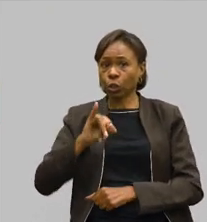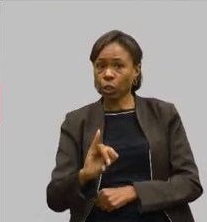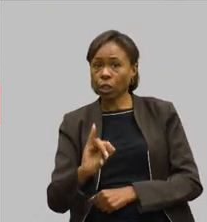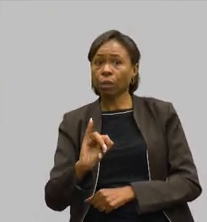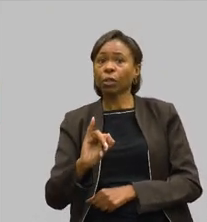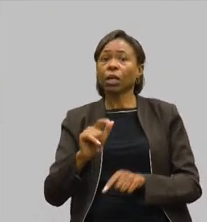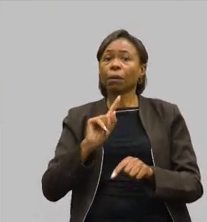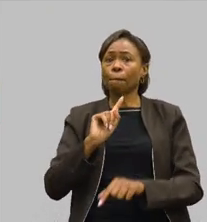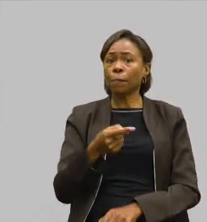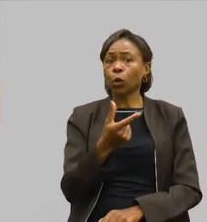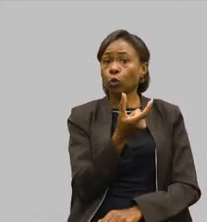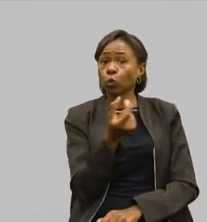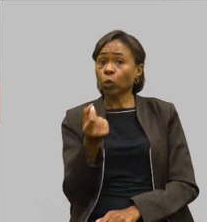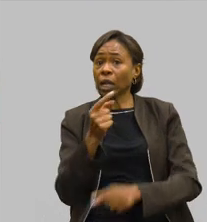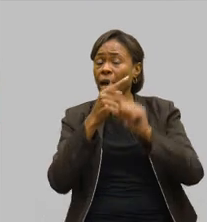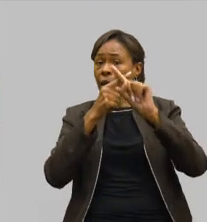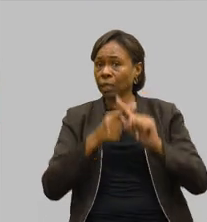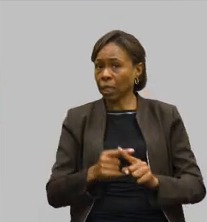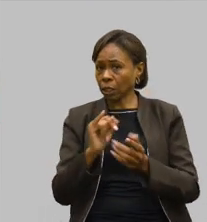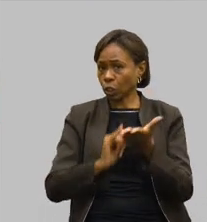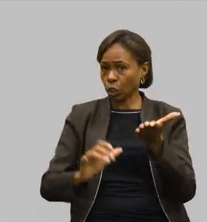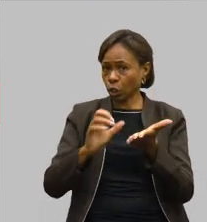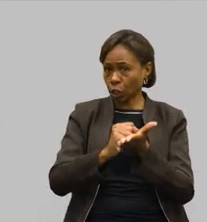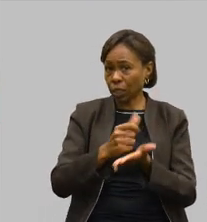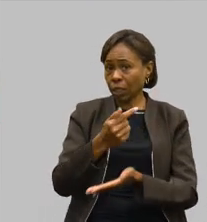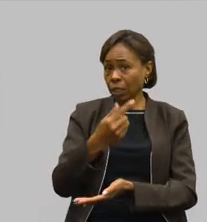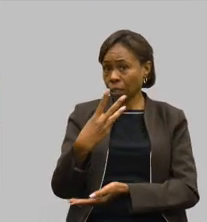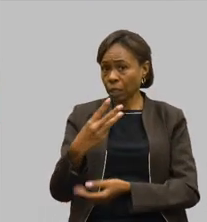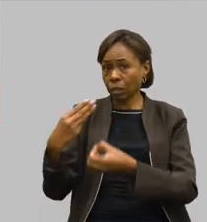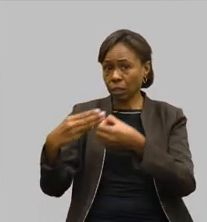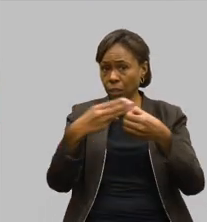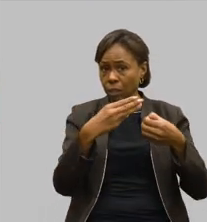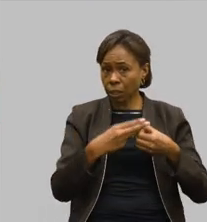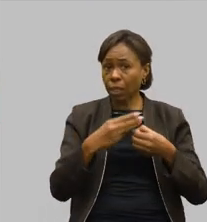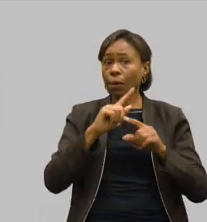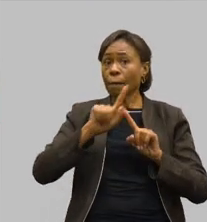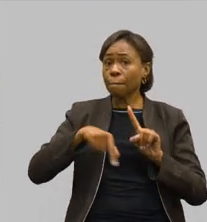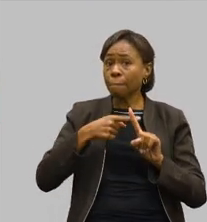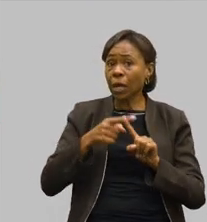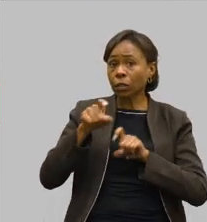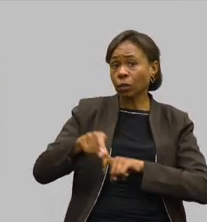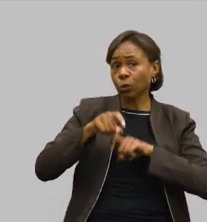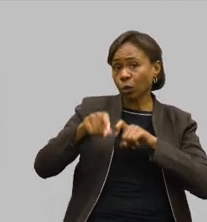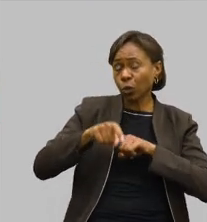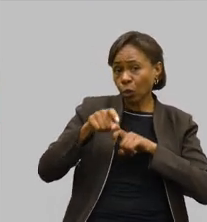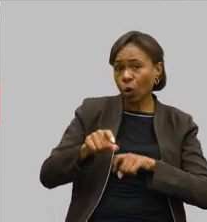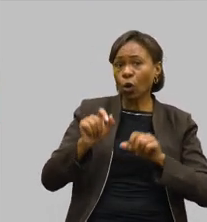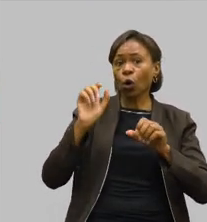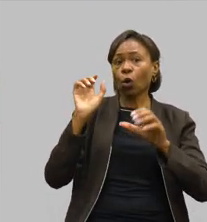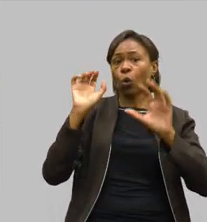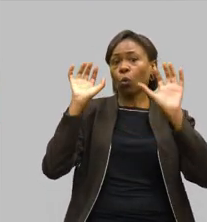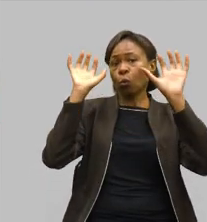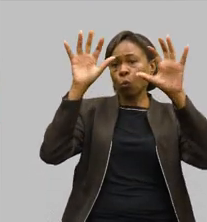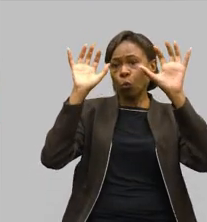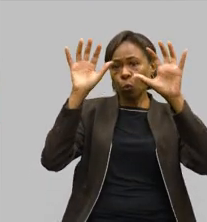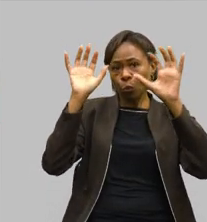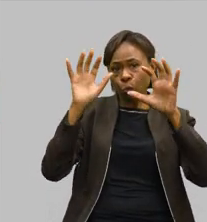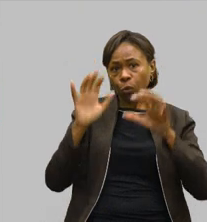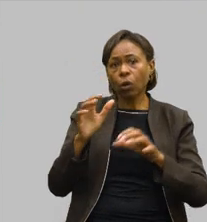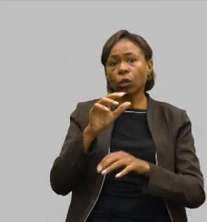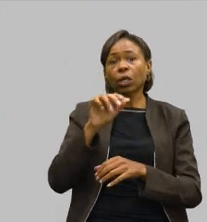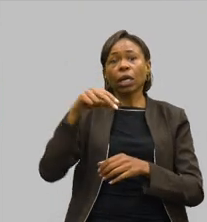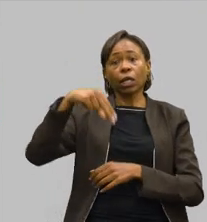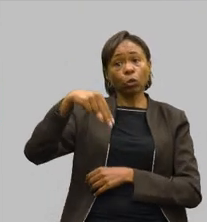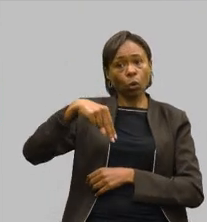Minas, 1.200 atletas inscritos, de 73 municípios. E os Jogos do Interior de Minas, o vôlei, previsto para acontecer também em novembro.